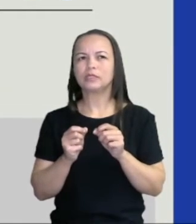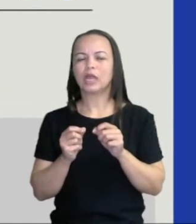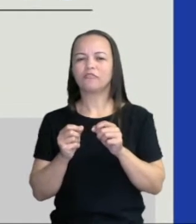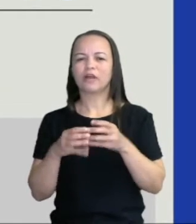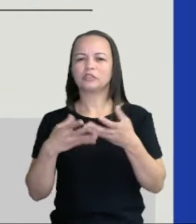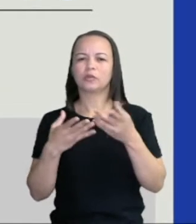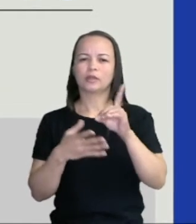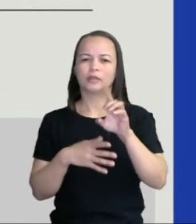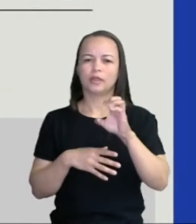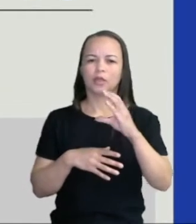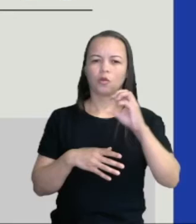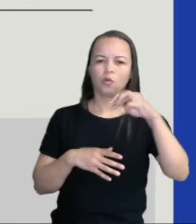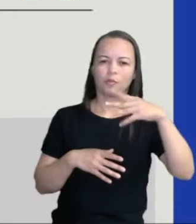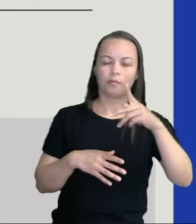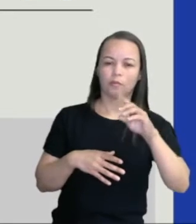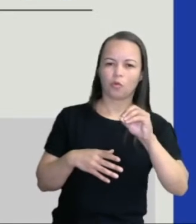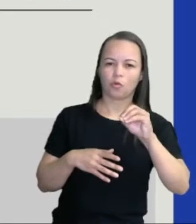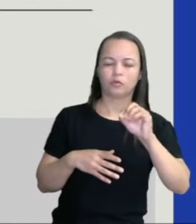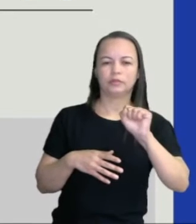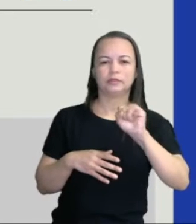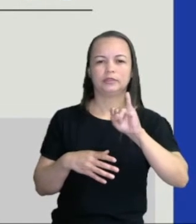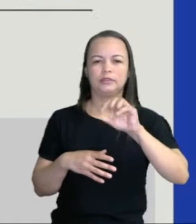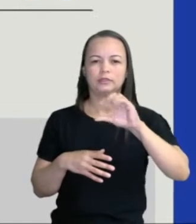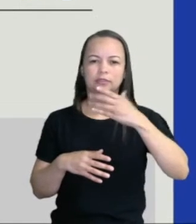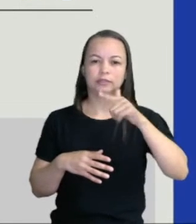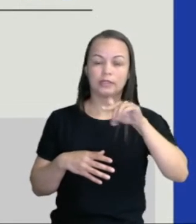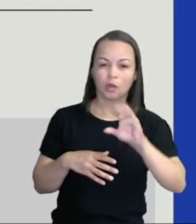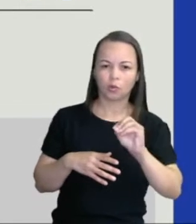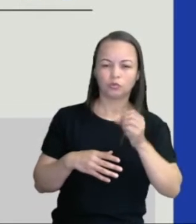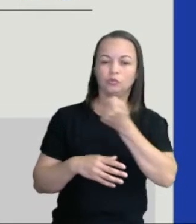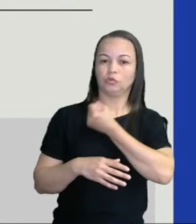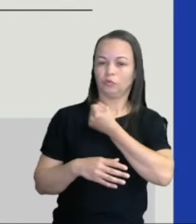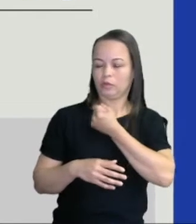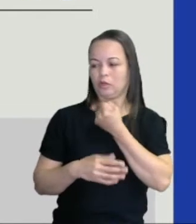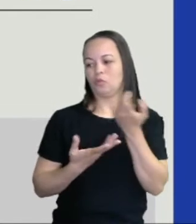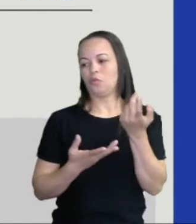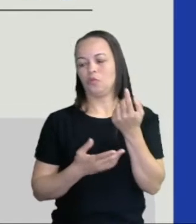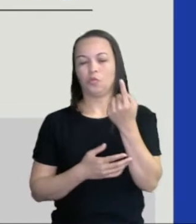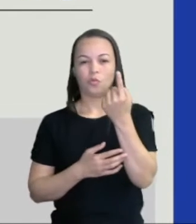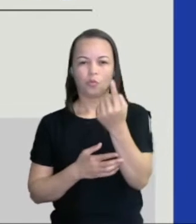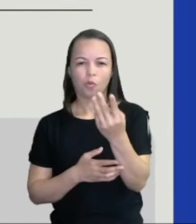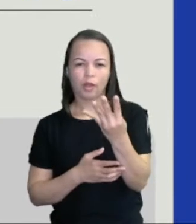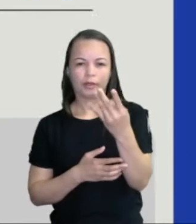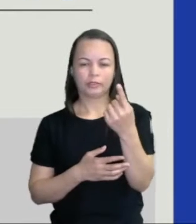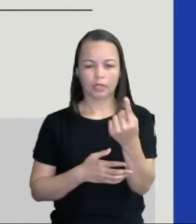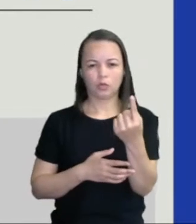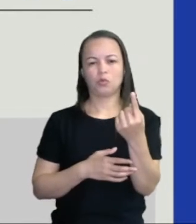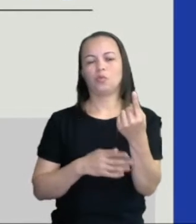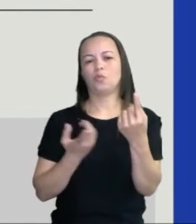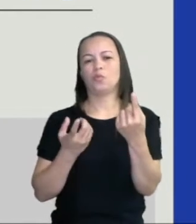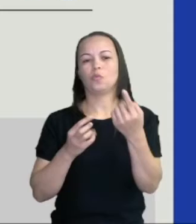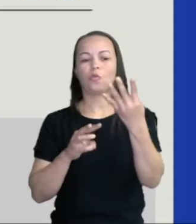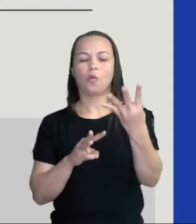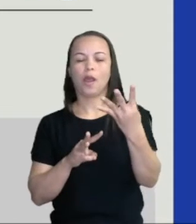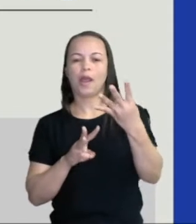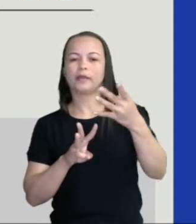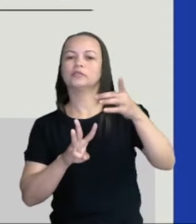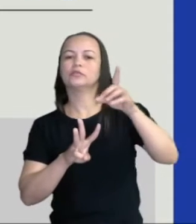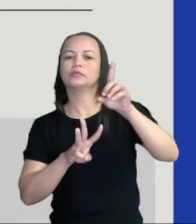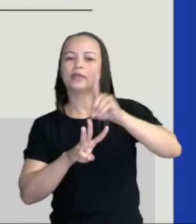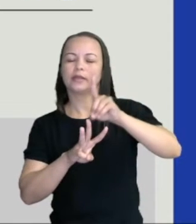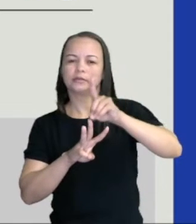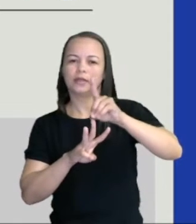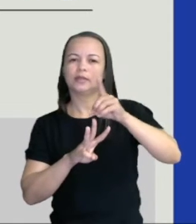decomposição do número. Então, eu pego aí 1 dezena. 41 eu tenho o quê? 4 dezenas. Eu pego 1